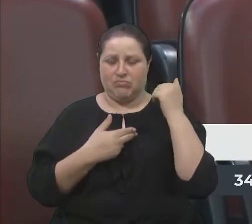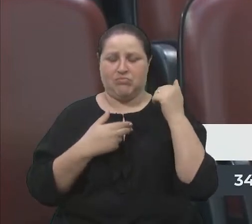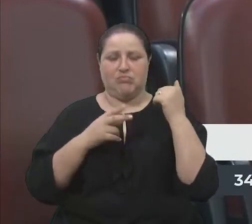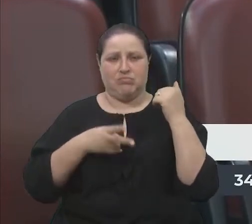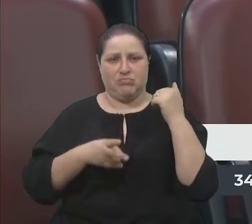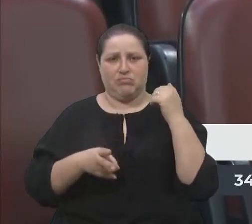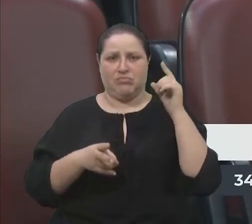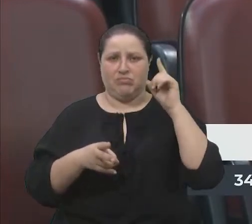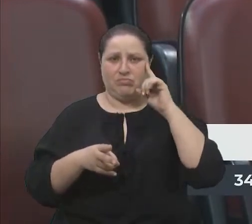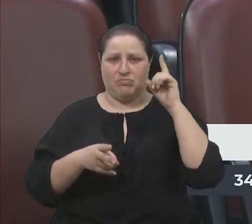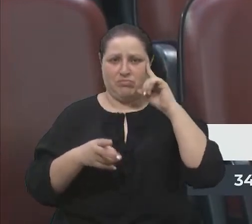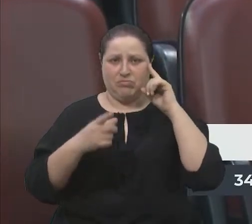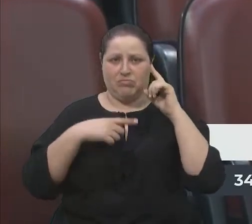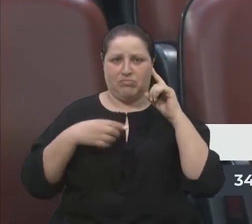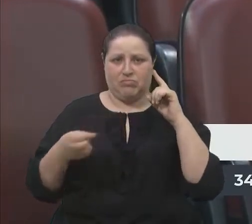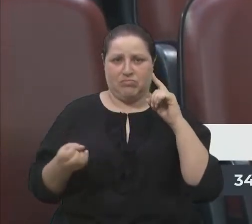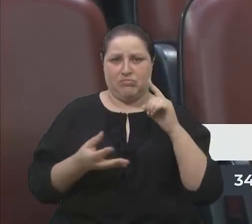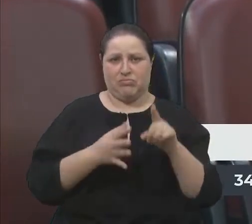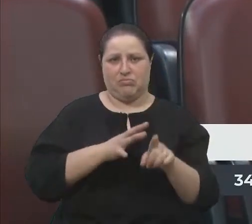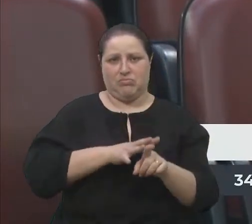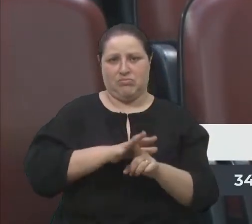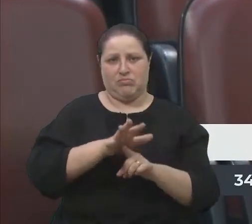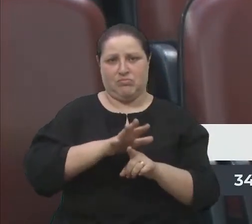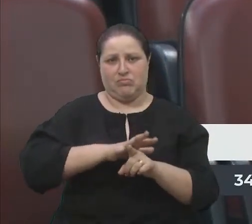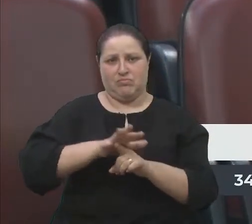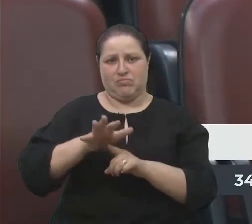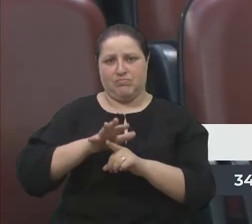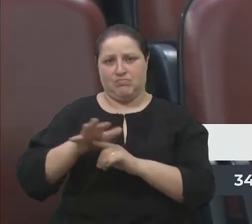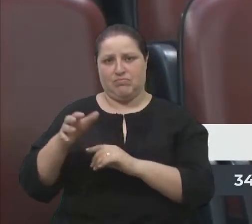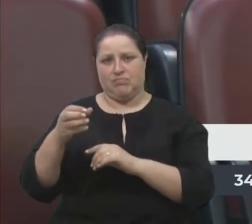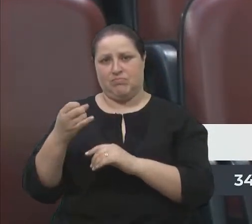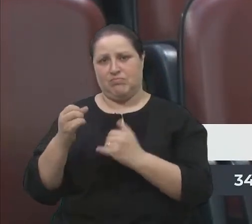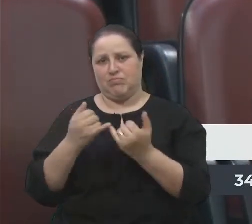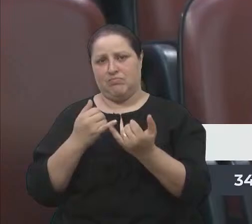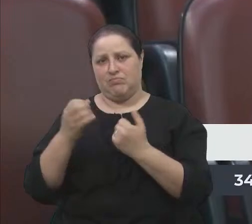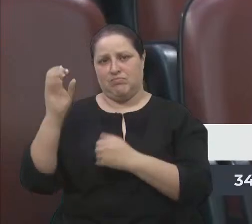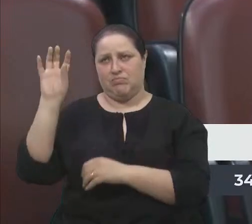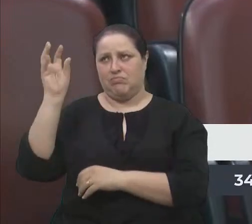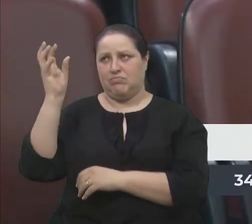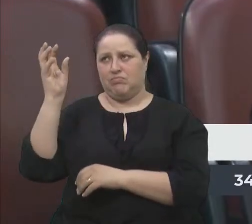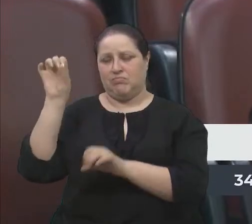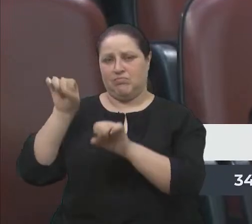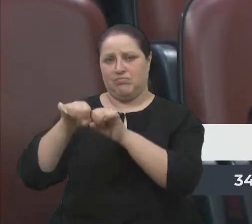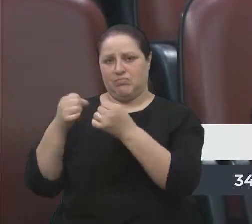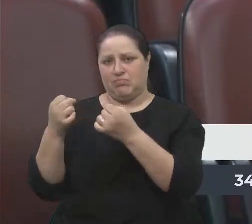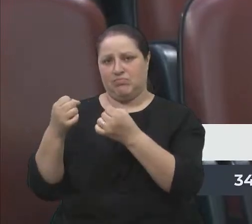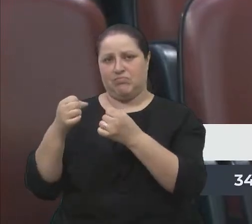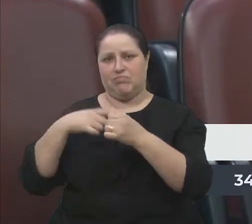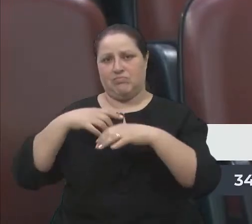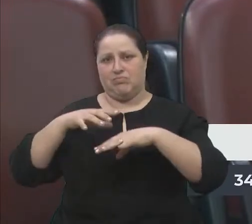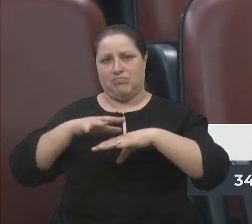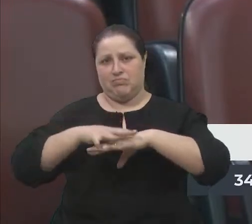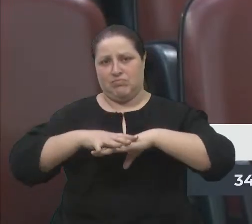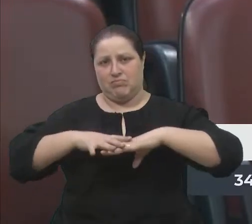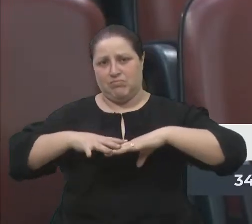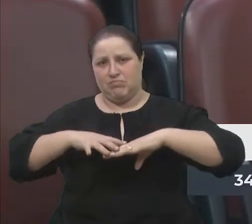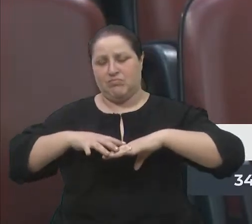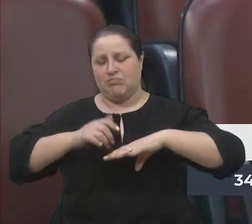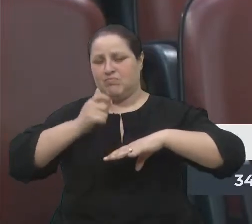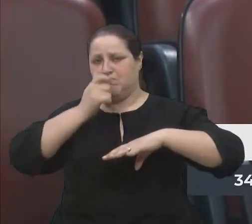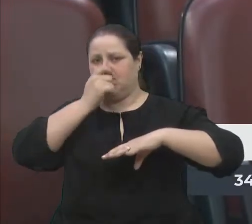uma demanda, todo dia tem demanda, é lâmpadas queimadas, é boca de lobo entupida, é esgoto que acaba